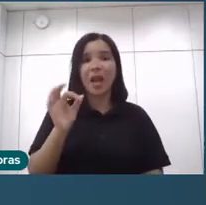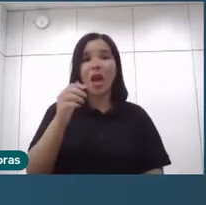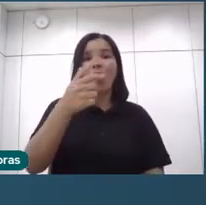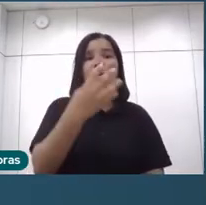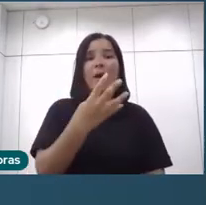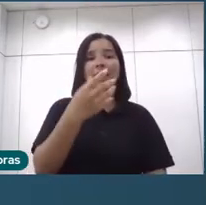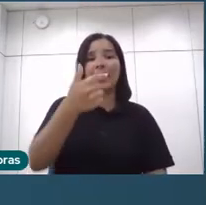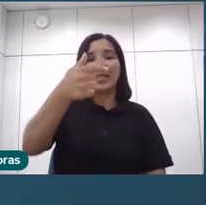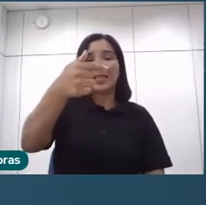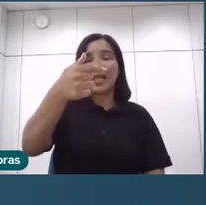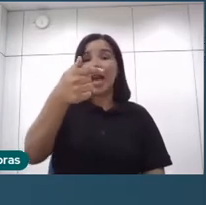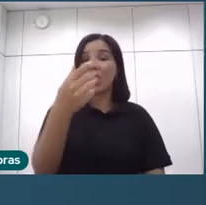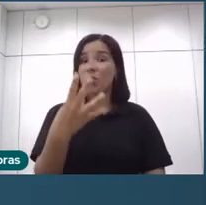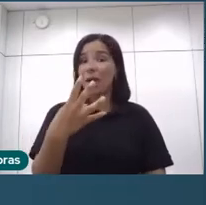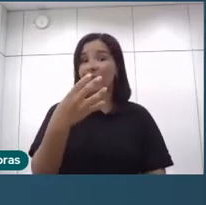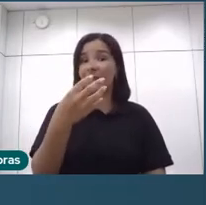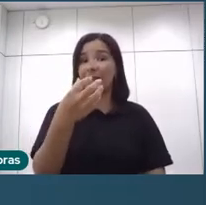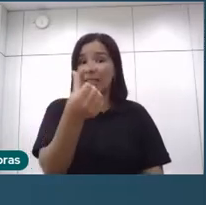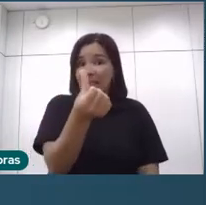E aí, enfim, tem um pouco da...